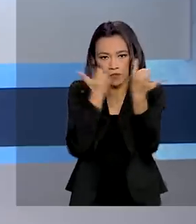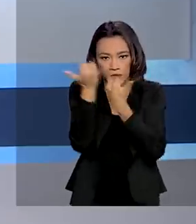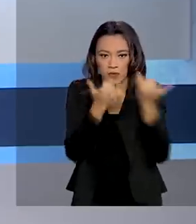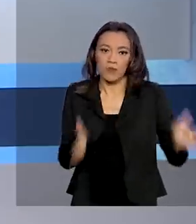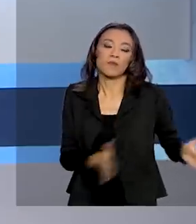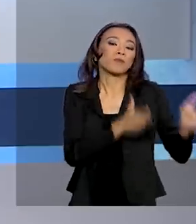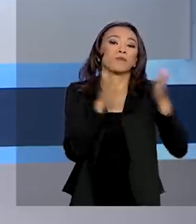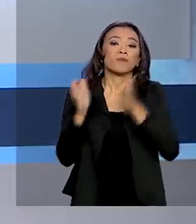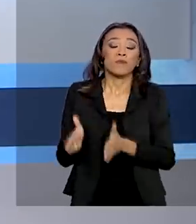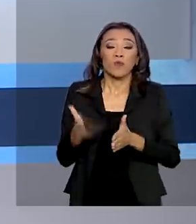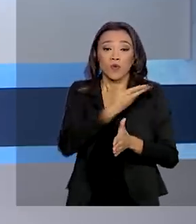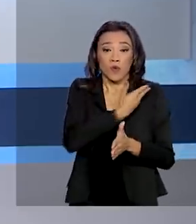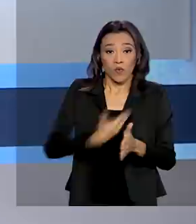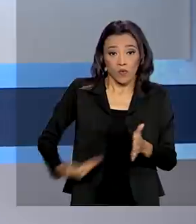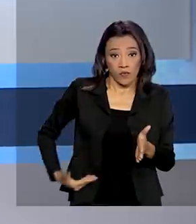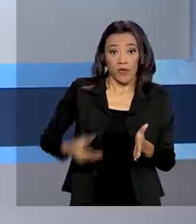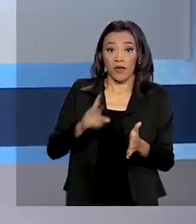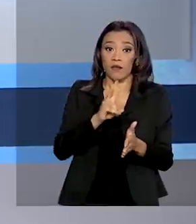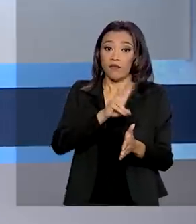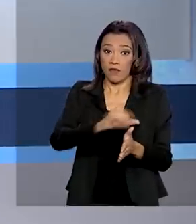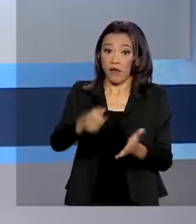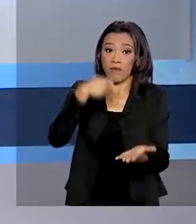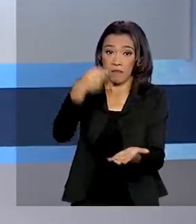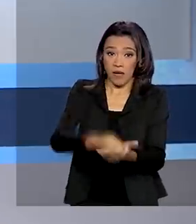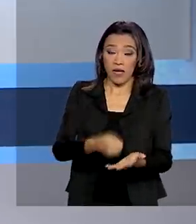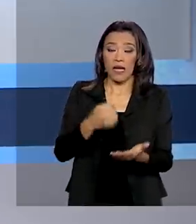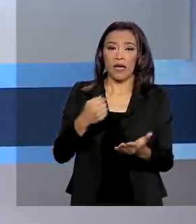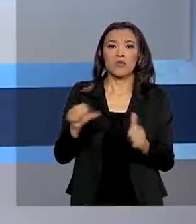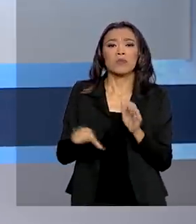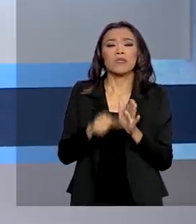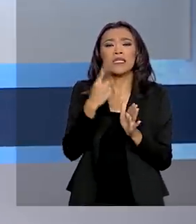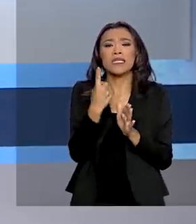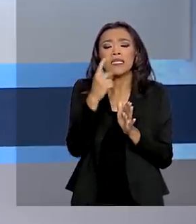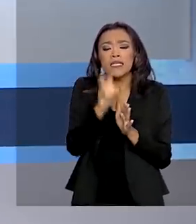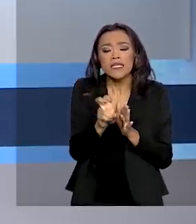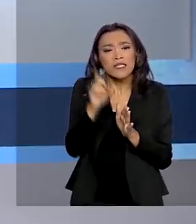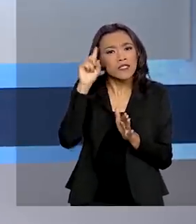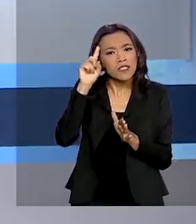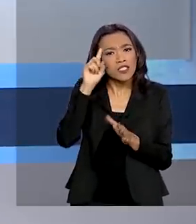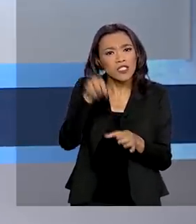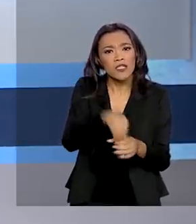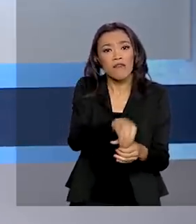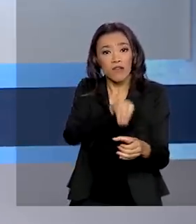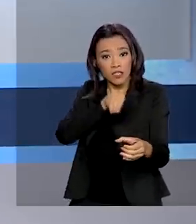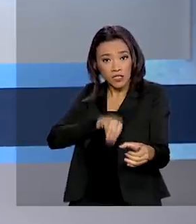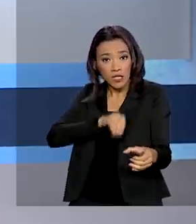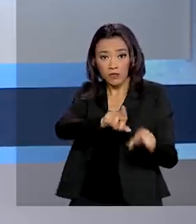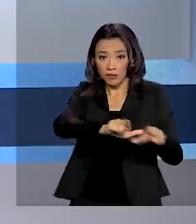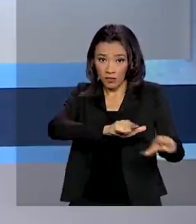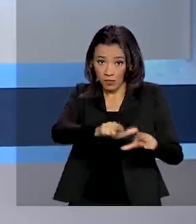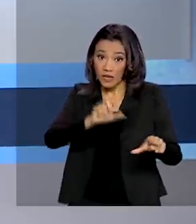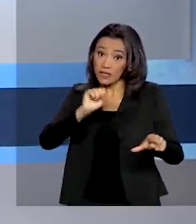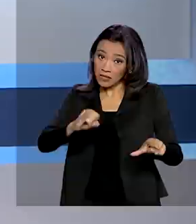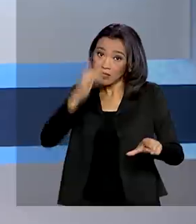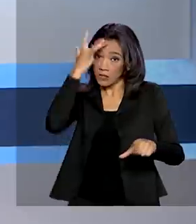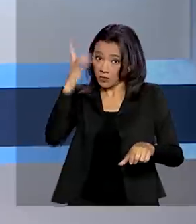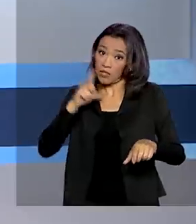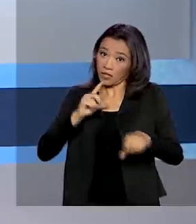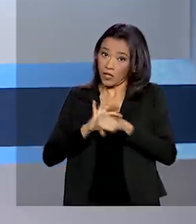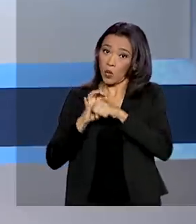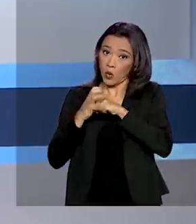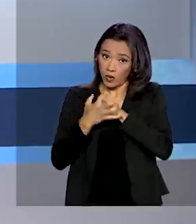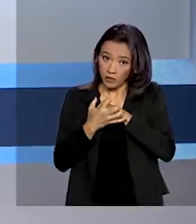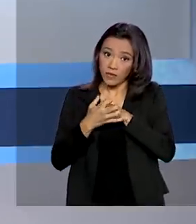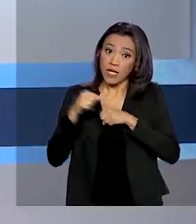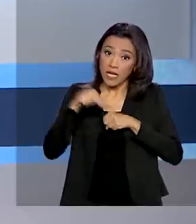governo planeja pagar os primeiros 15 dias de afastamento do trabalhador quando estiver com o coronavírus. Pela lei, esse